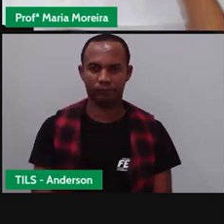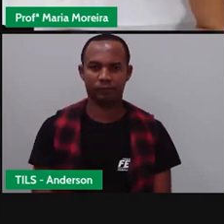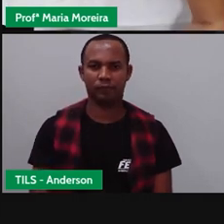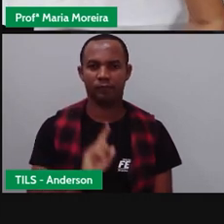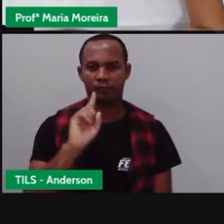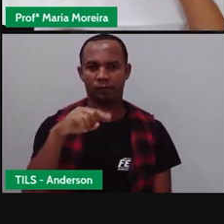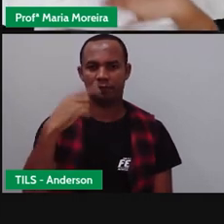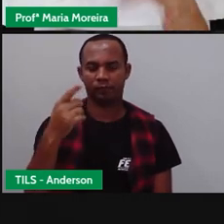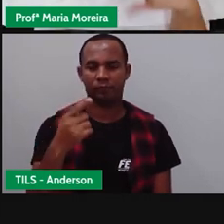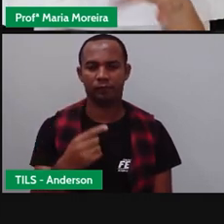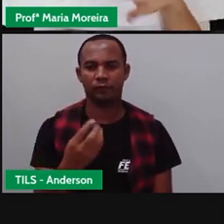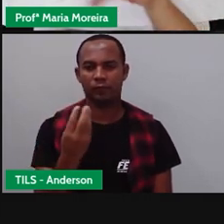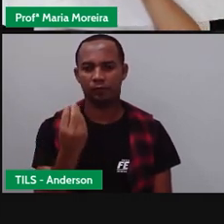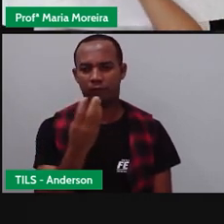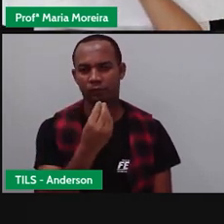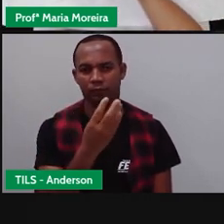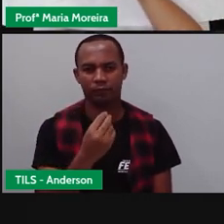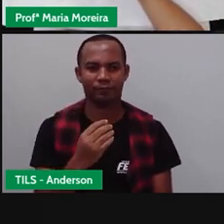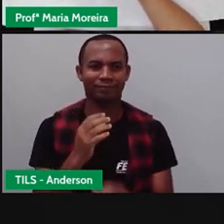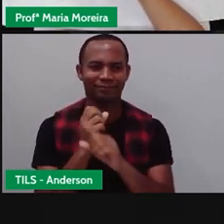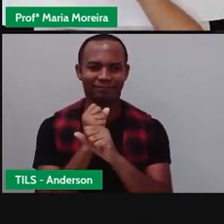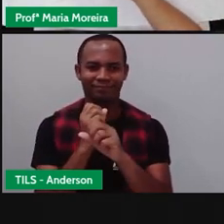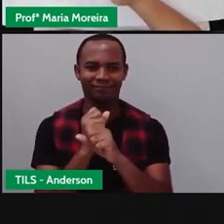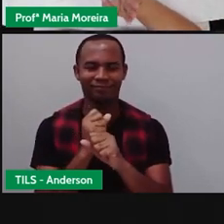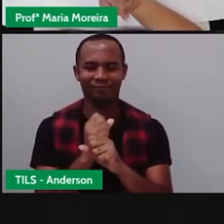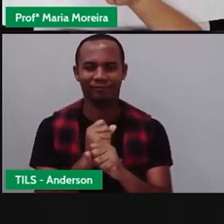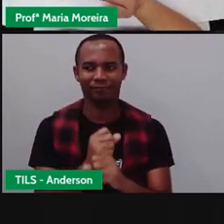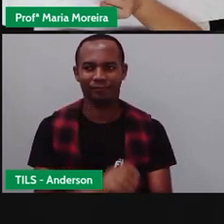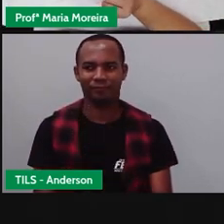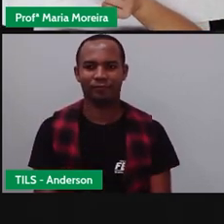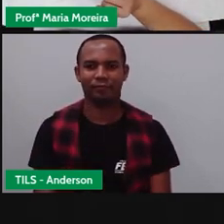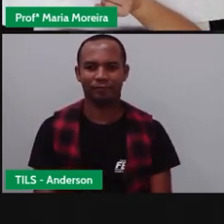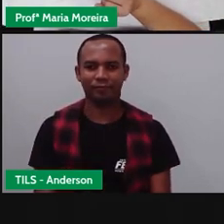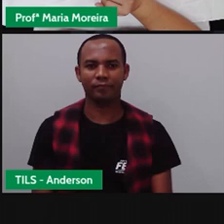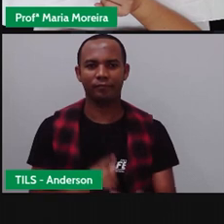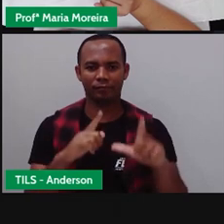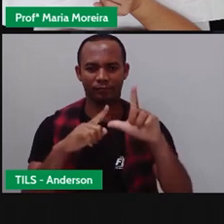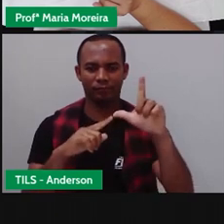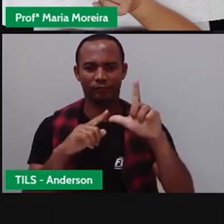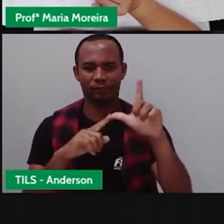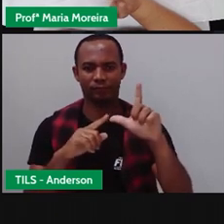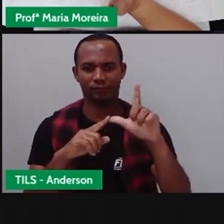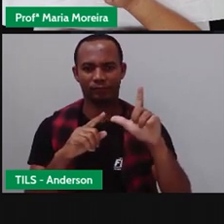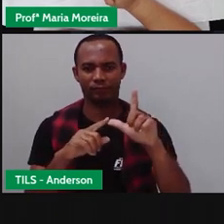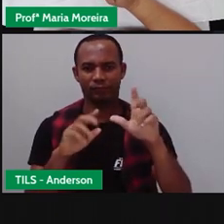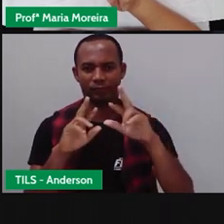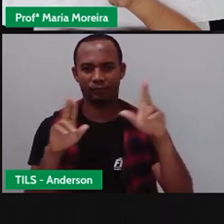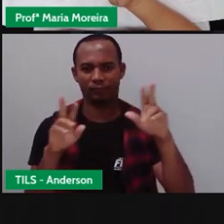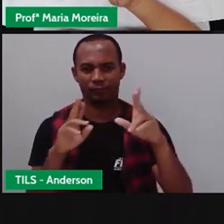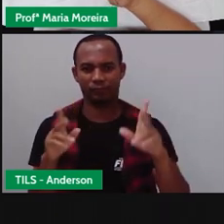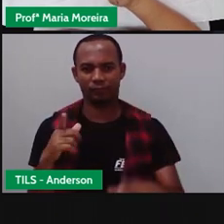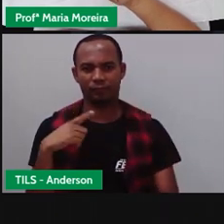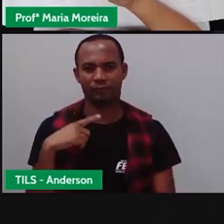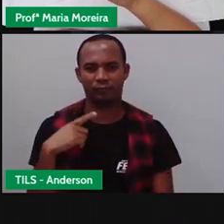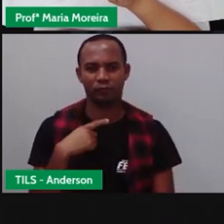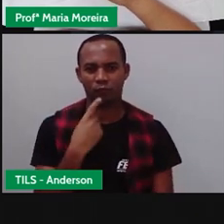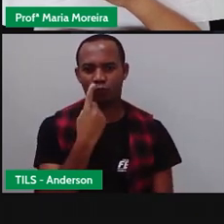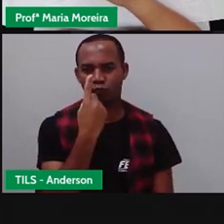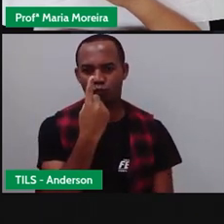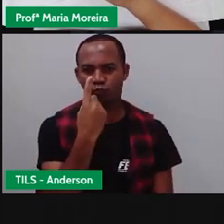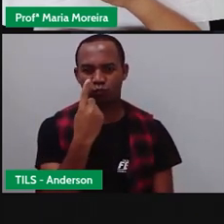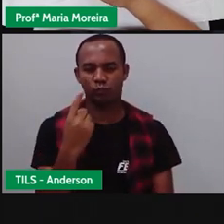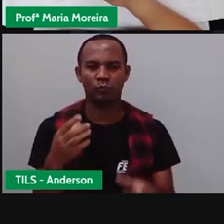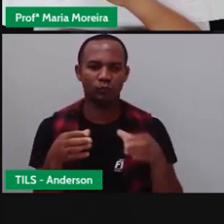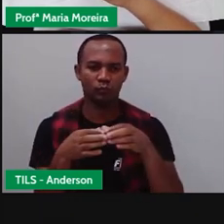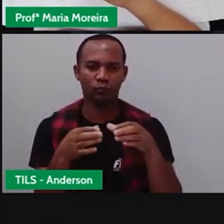pular para o próximo slide. Para a não ficar aqui só fazendo contas e contas e contas. Na letra C, tem uma coisa diferente. A gente só tem um grupo. E dentro